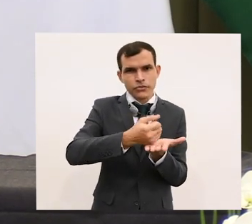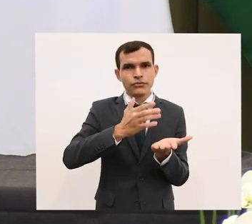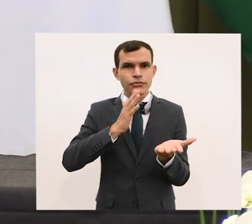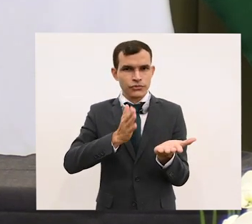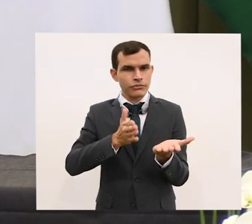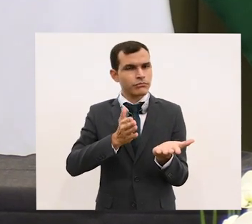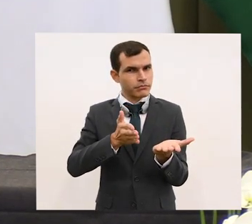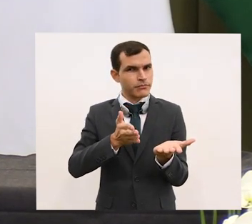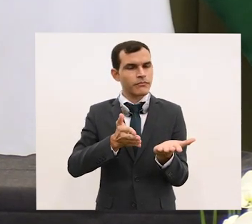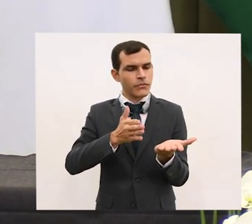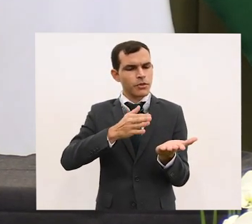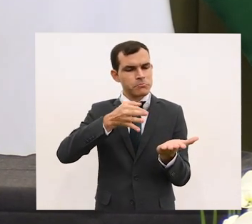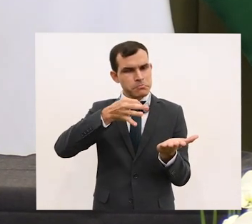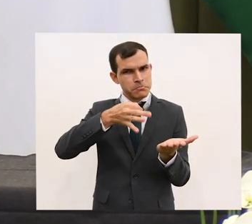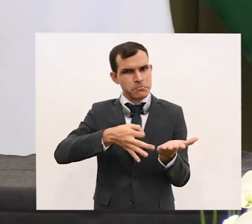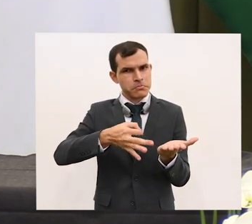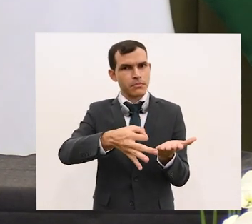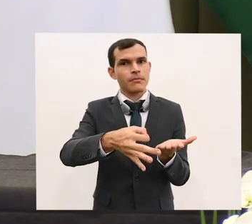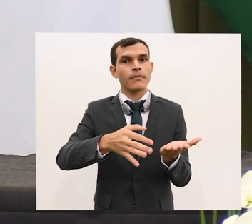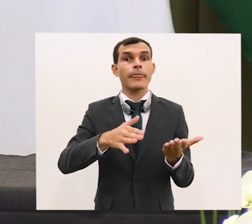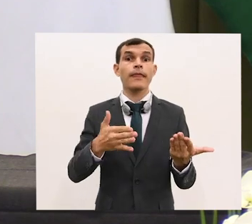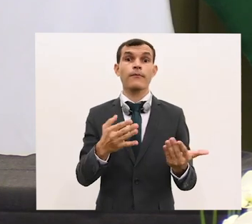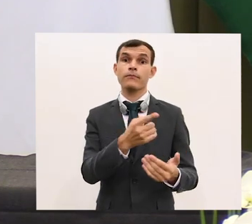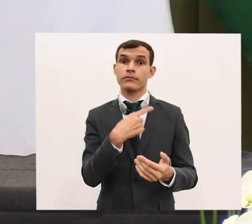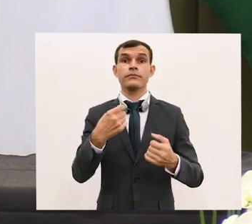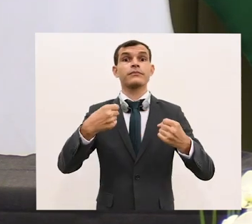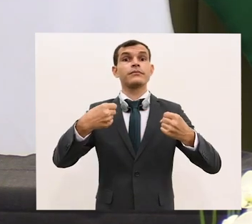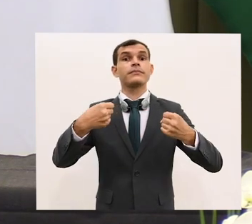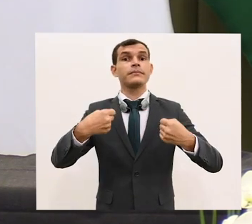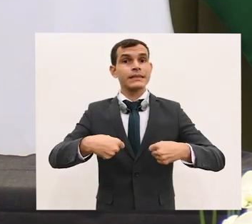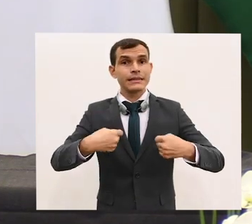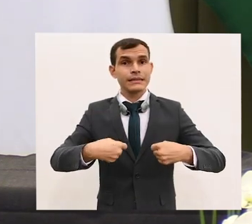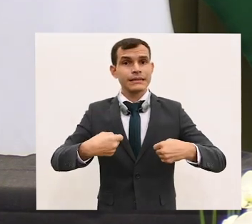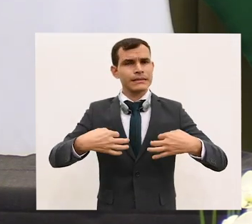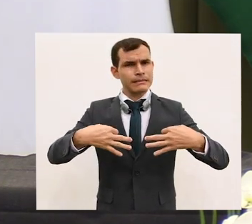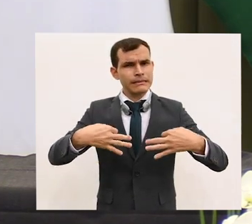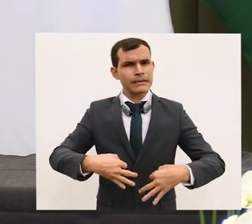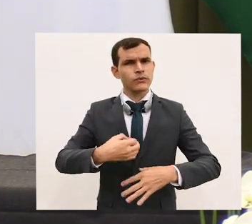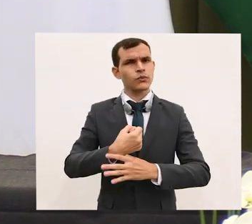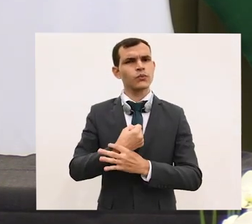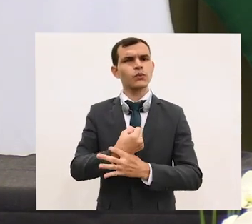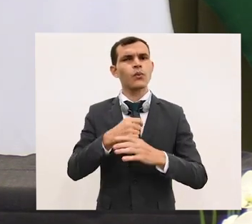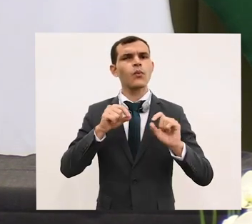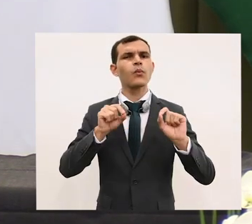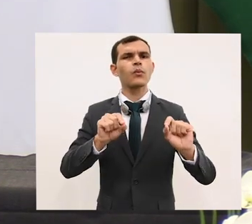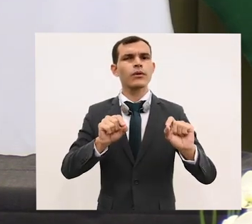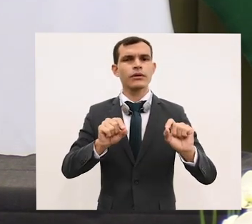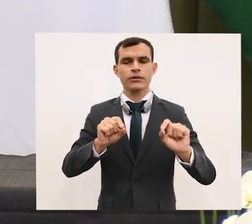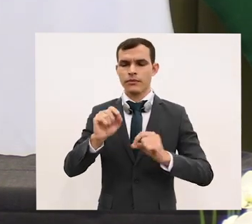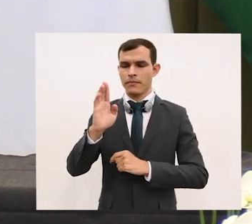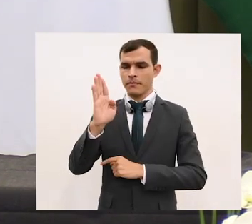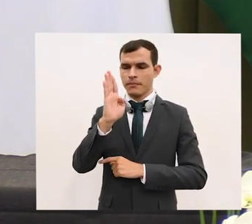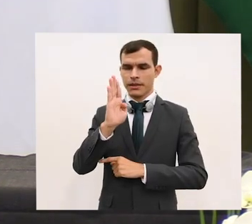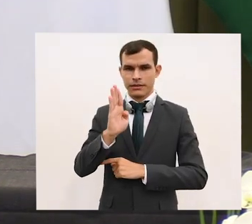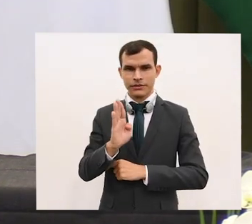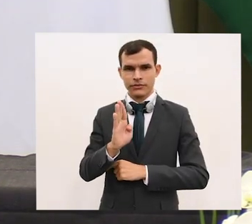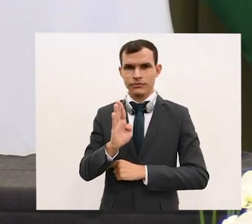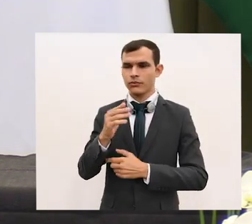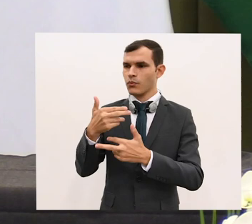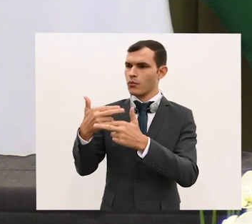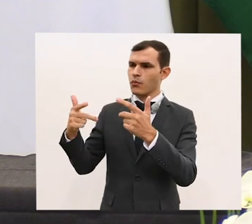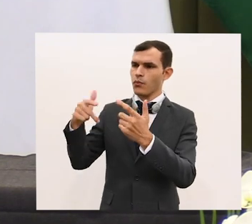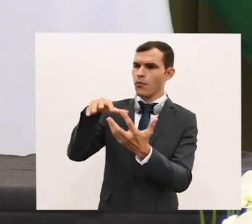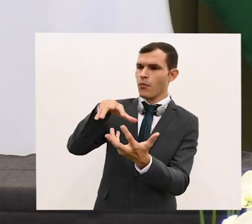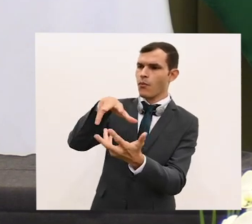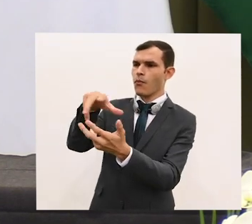é preciso garantir que os insumos que nós recebemos do exterior cheguem ao Brasil. Eu me refiro claramente à questão dos